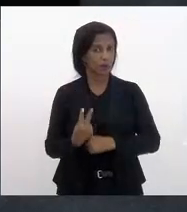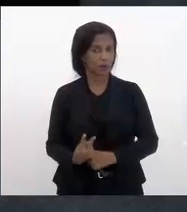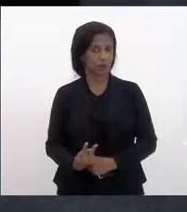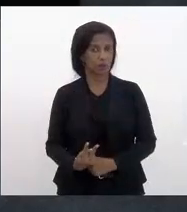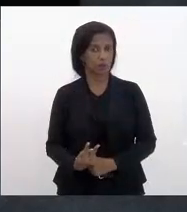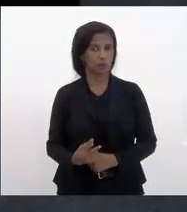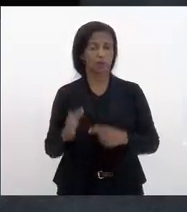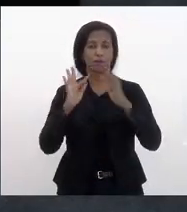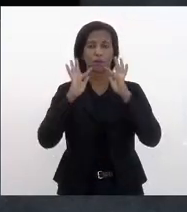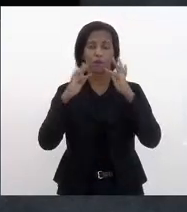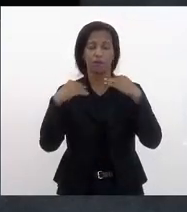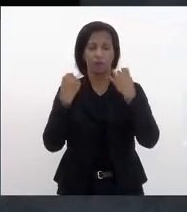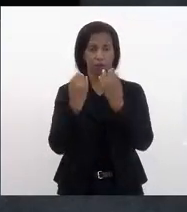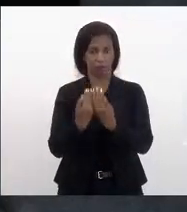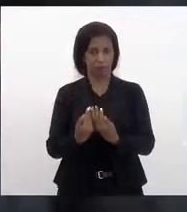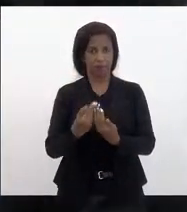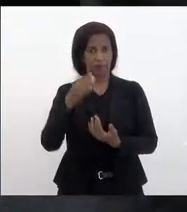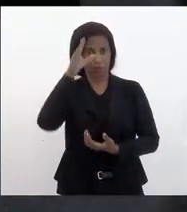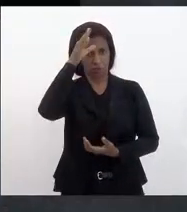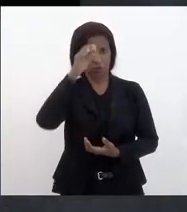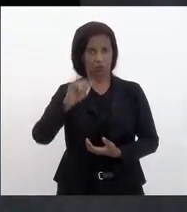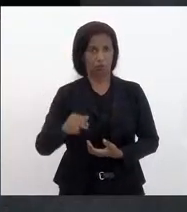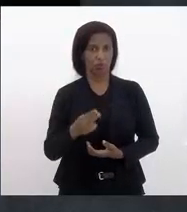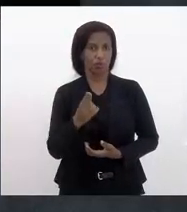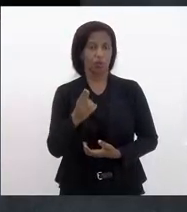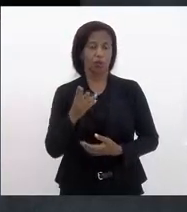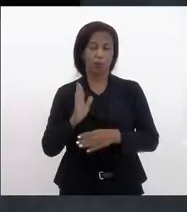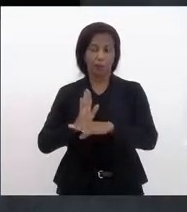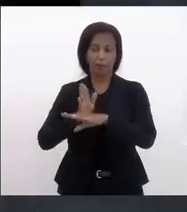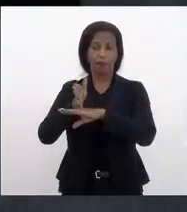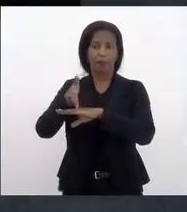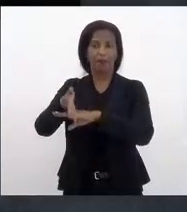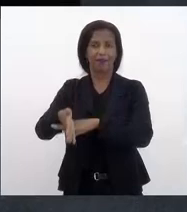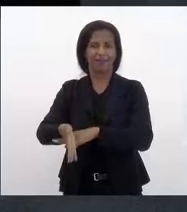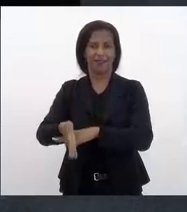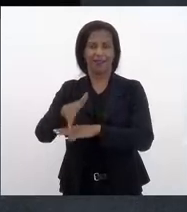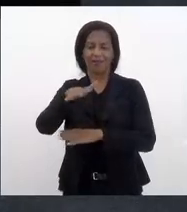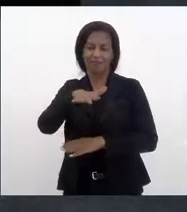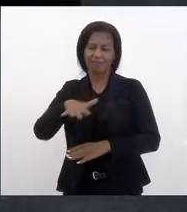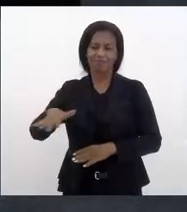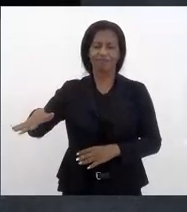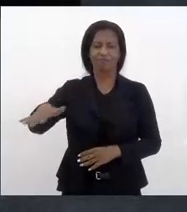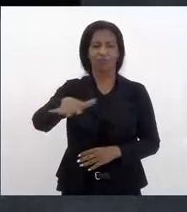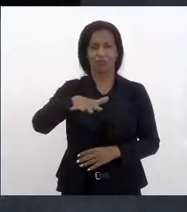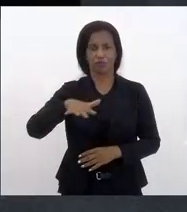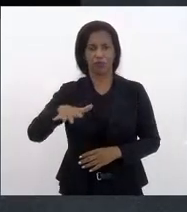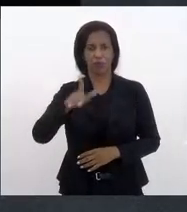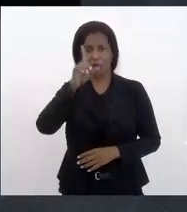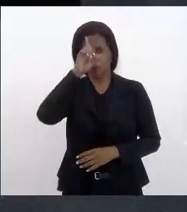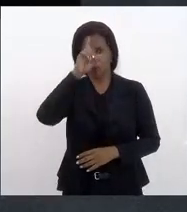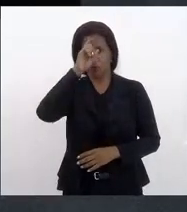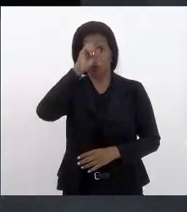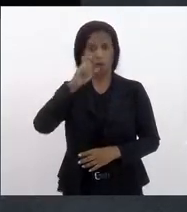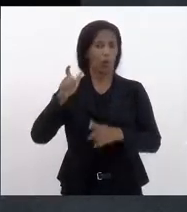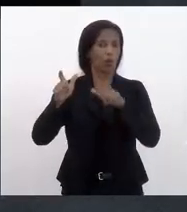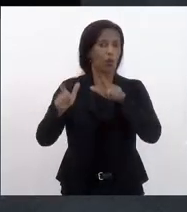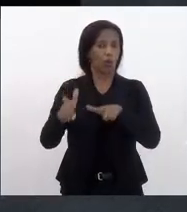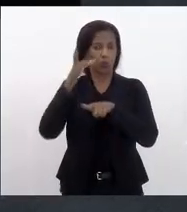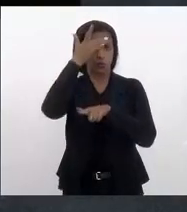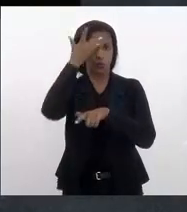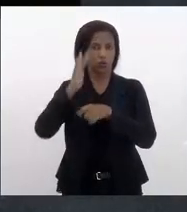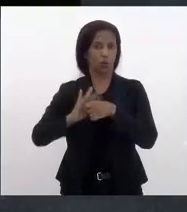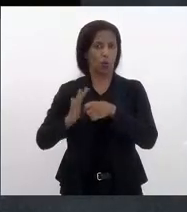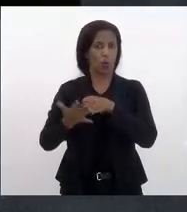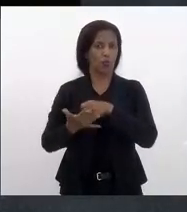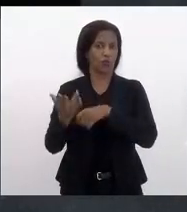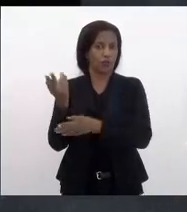da família, deputada Tiaju, para entrar no convidário, para entrar no hospital onde esses pacientes